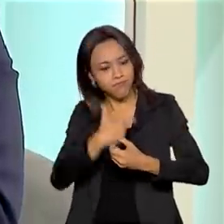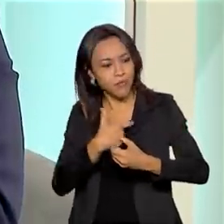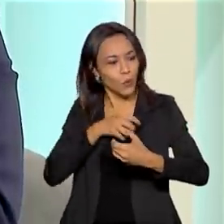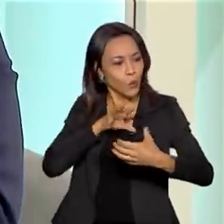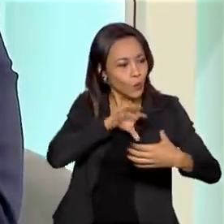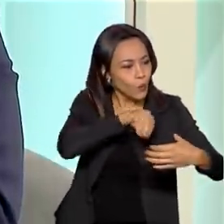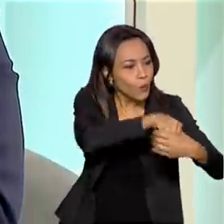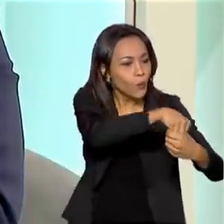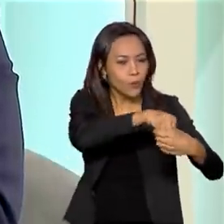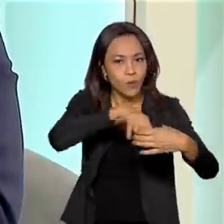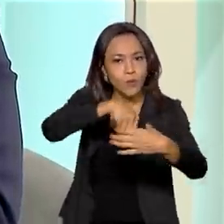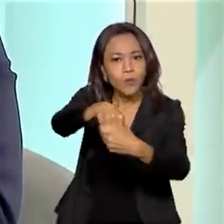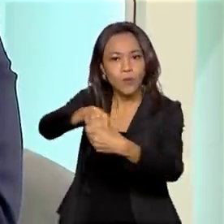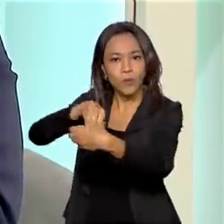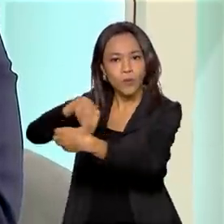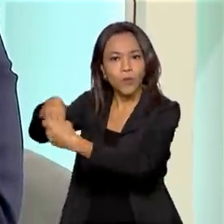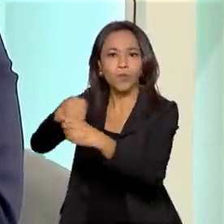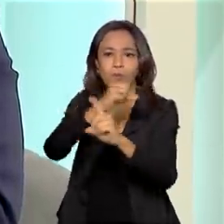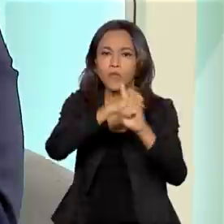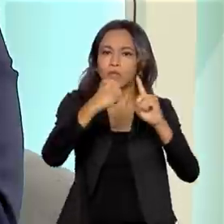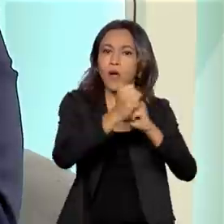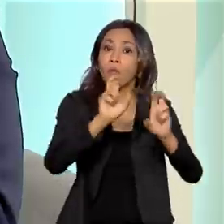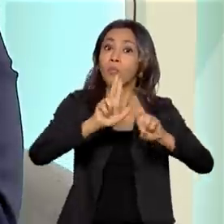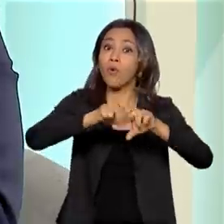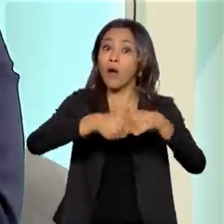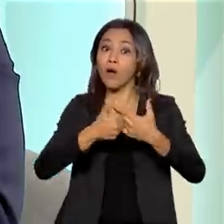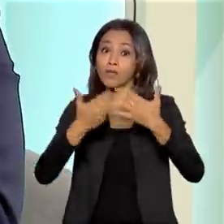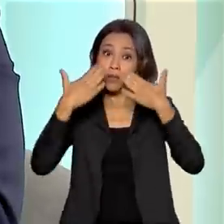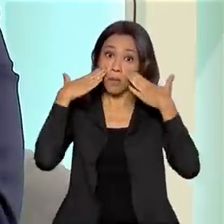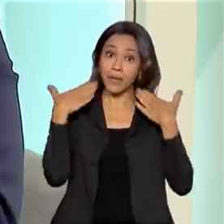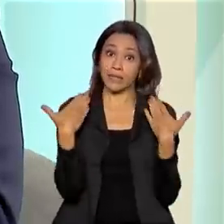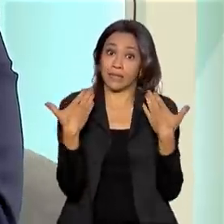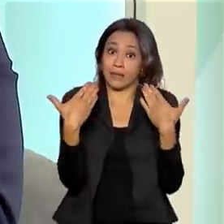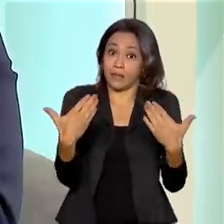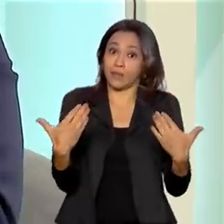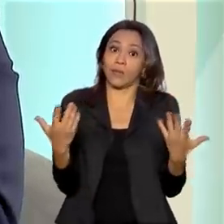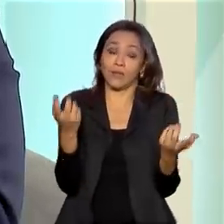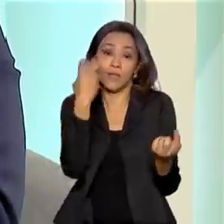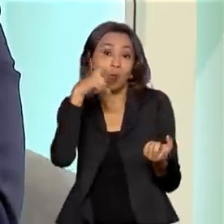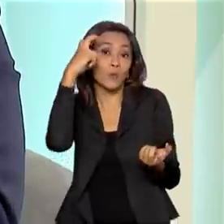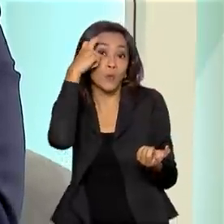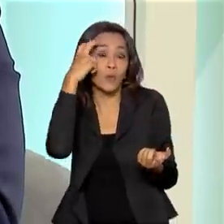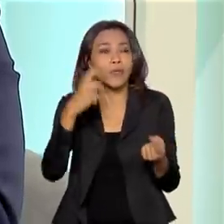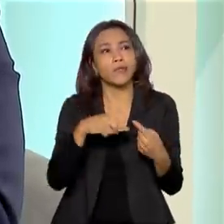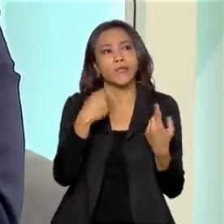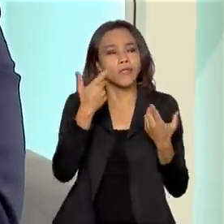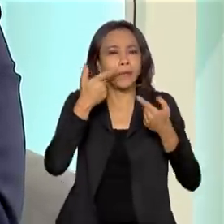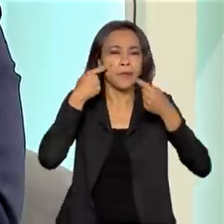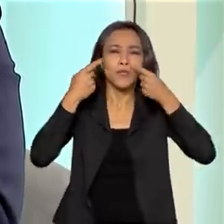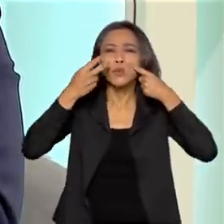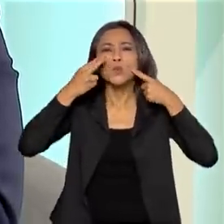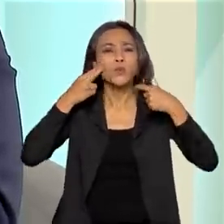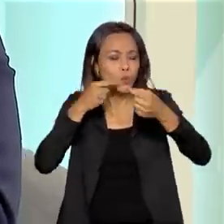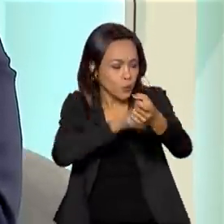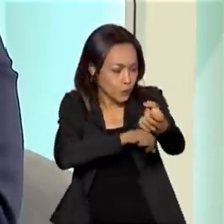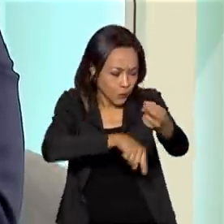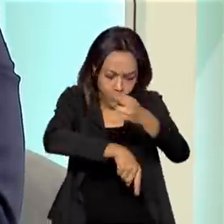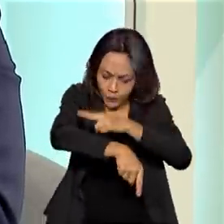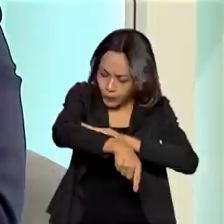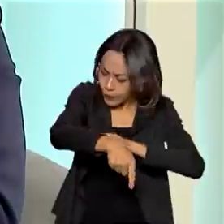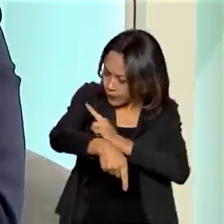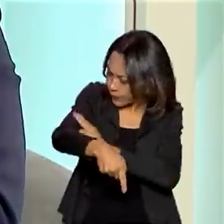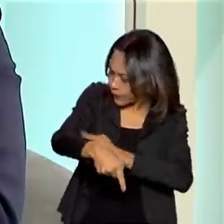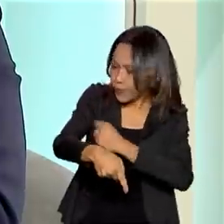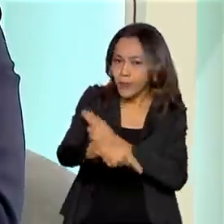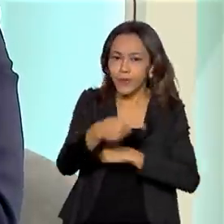social pelas suas manifestações culturais. Então, são as pinturas corporais, são as manifestações de dança,